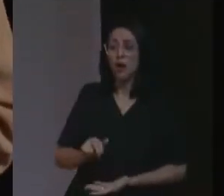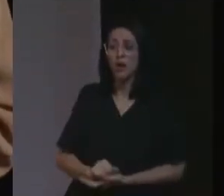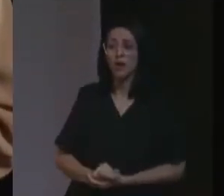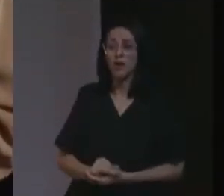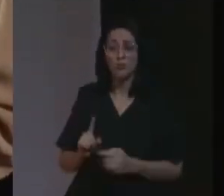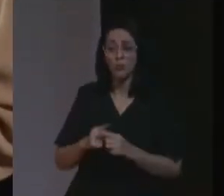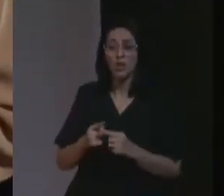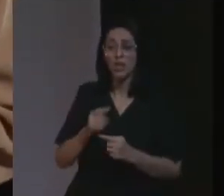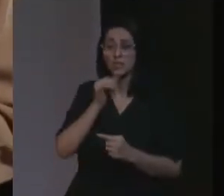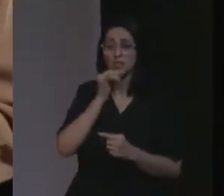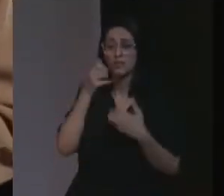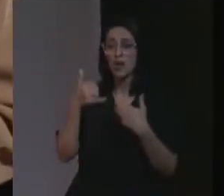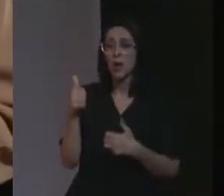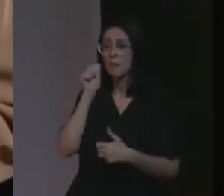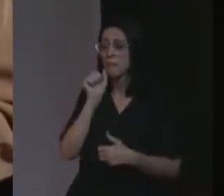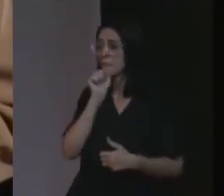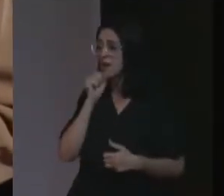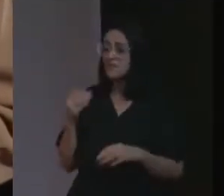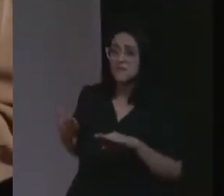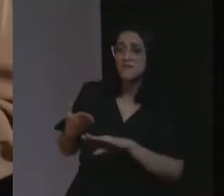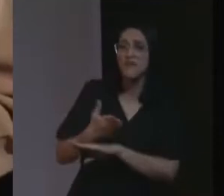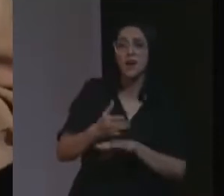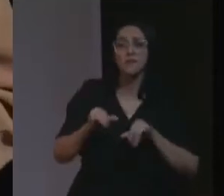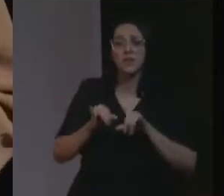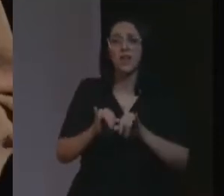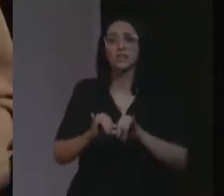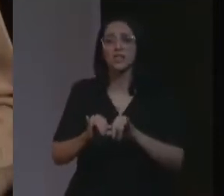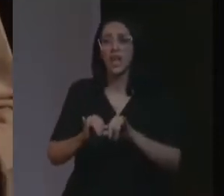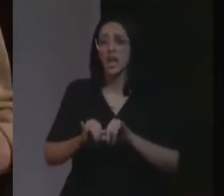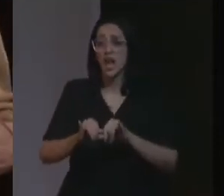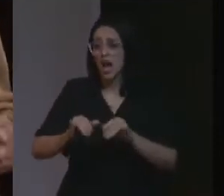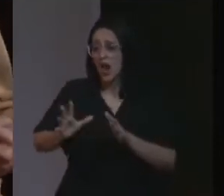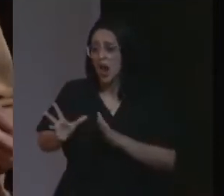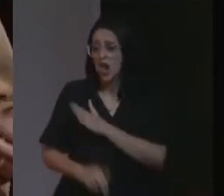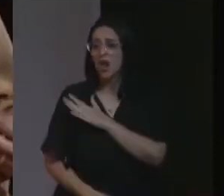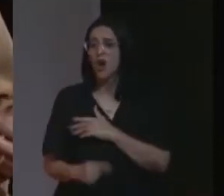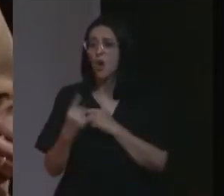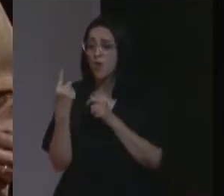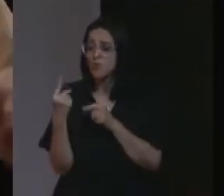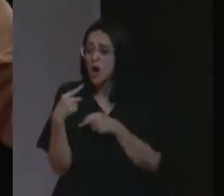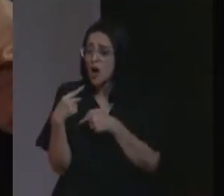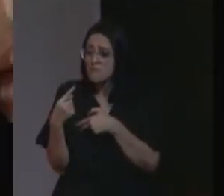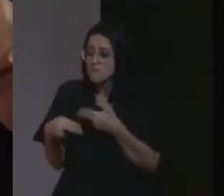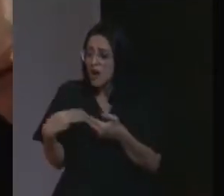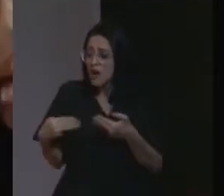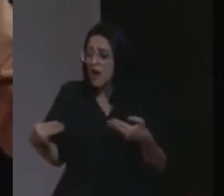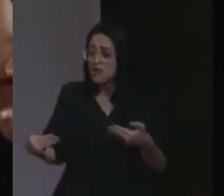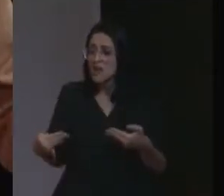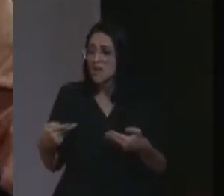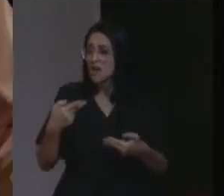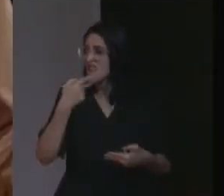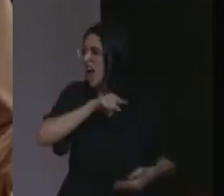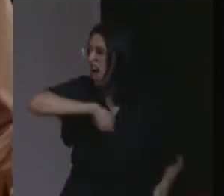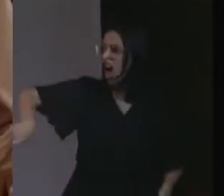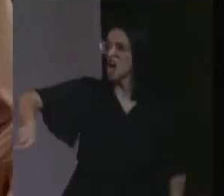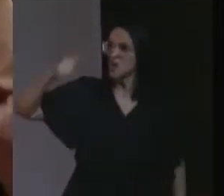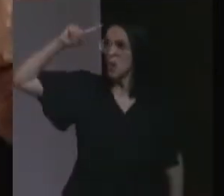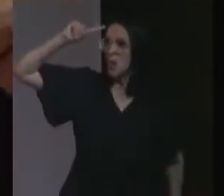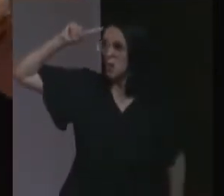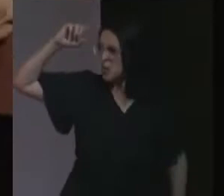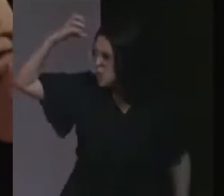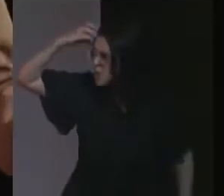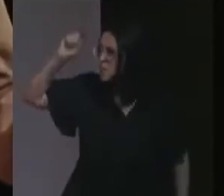Porque, por exemplo, quando uma mãe entra no mercado e rouba um miojo para alimentar a família dela, ela já é tratada como culpada.